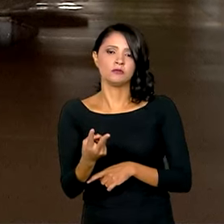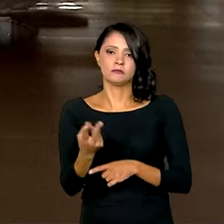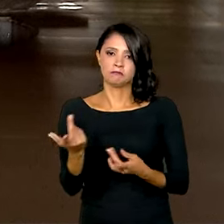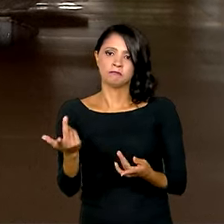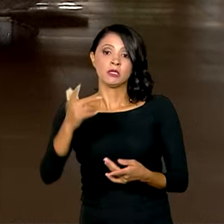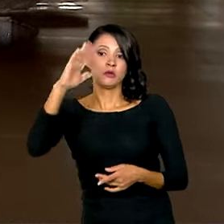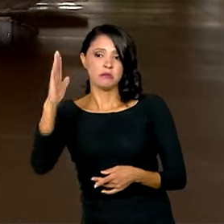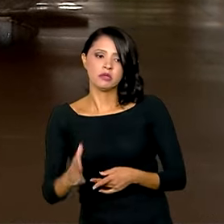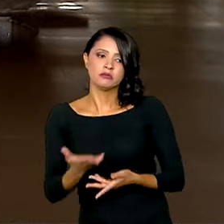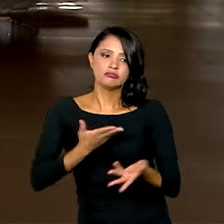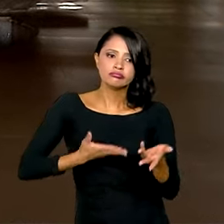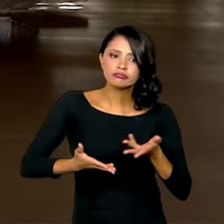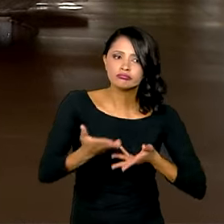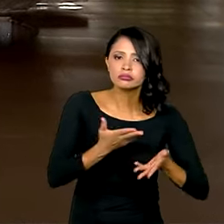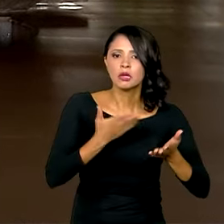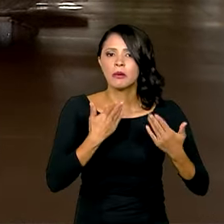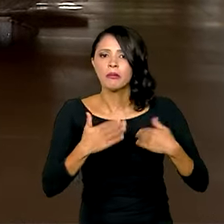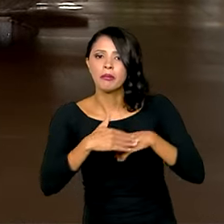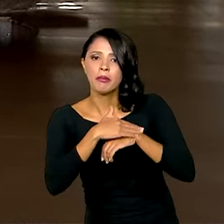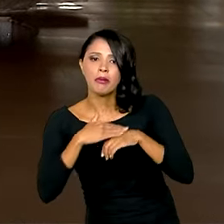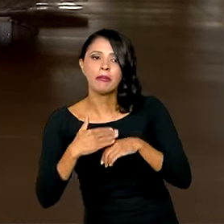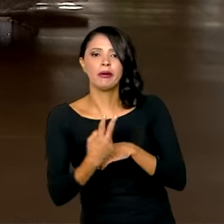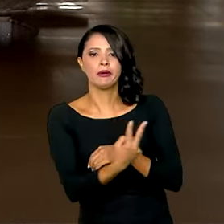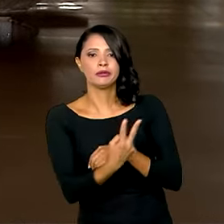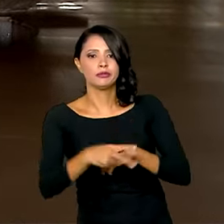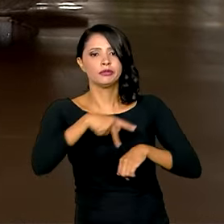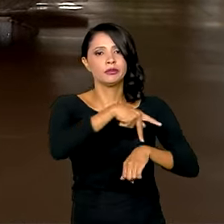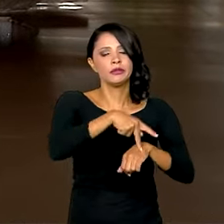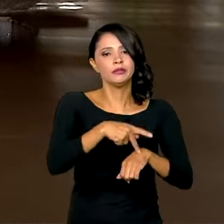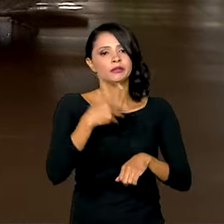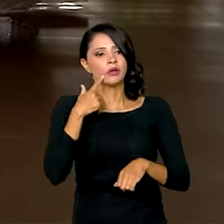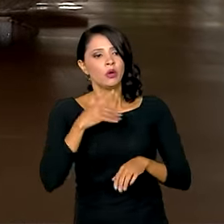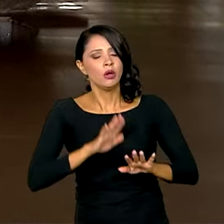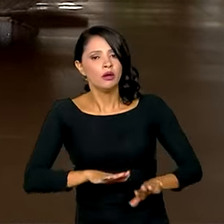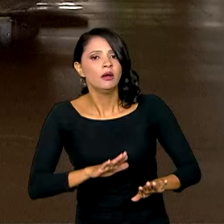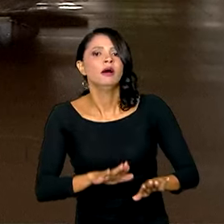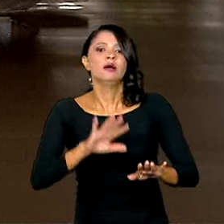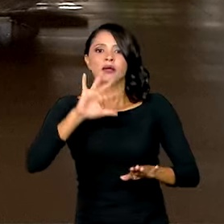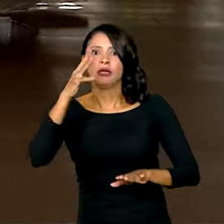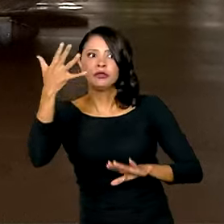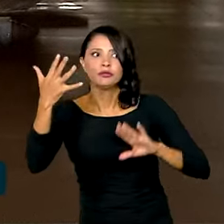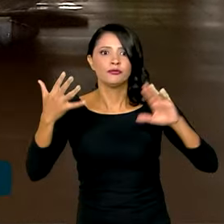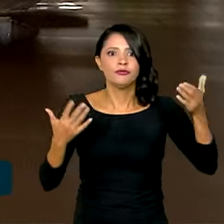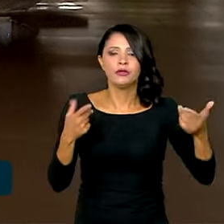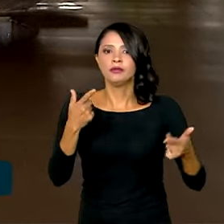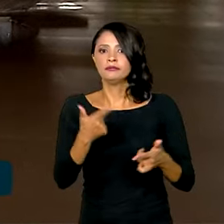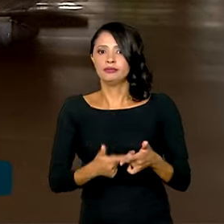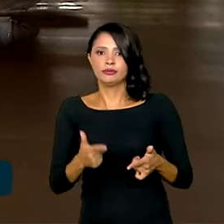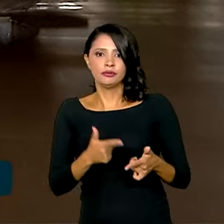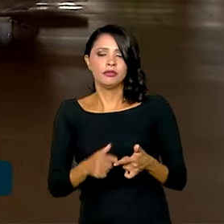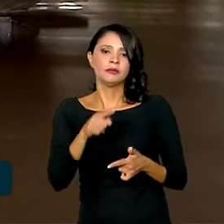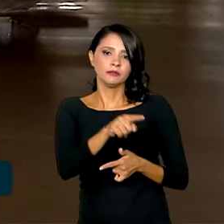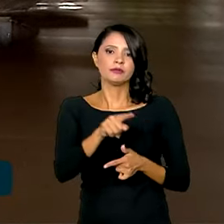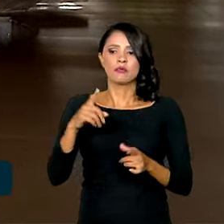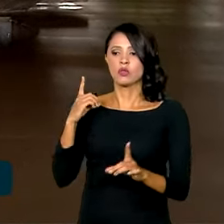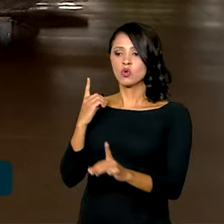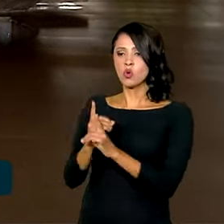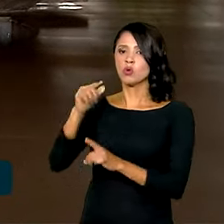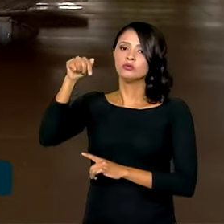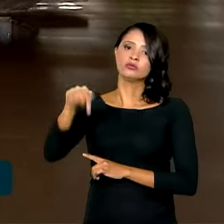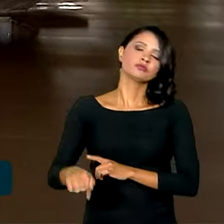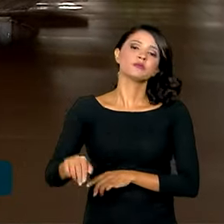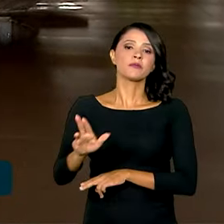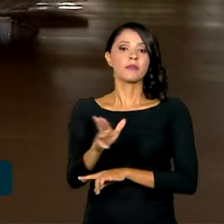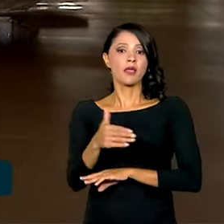tem investido no diálogo entre as duas nações como forma de resolver a questão. O encontro aqui no Palácio